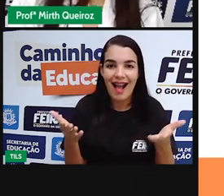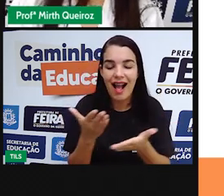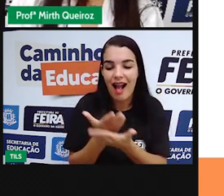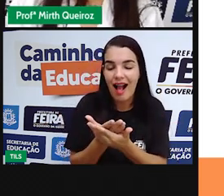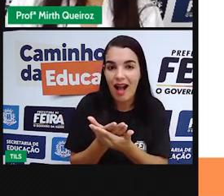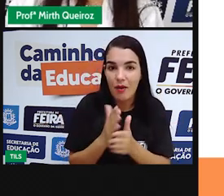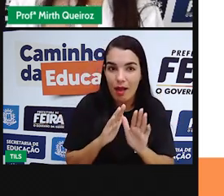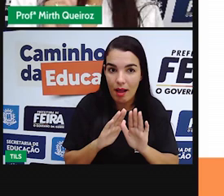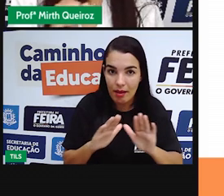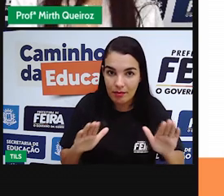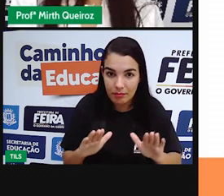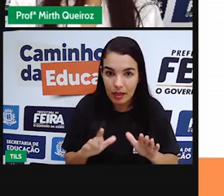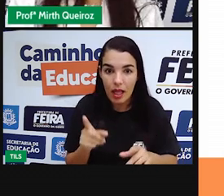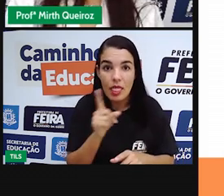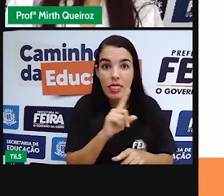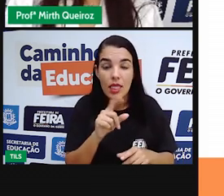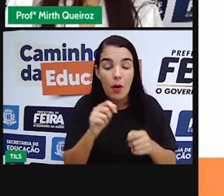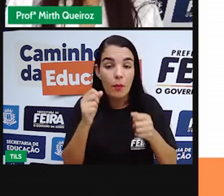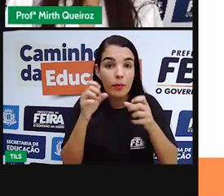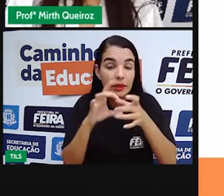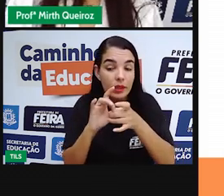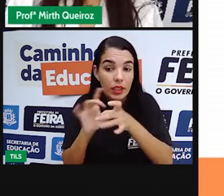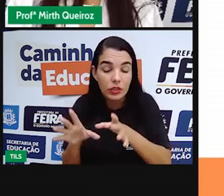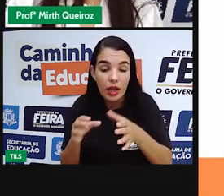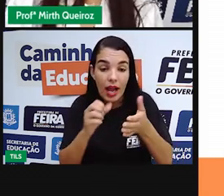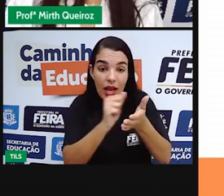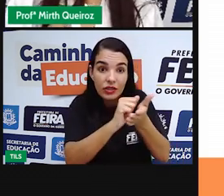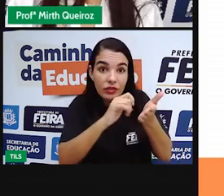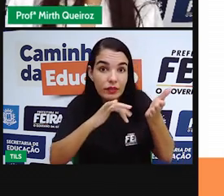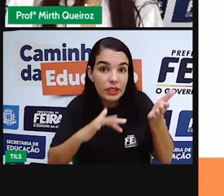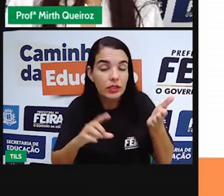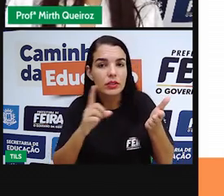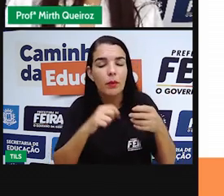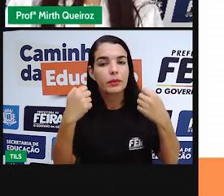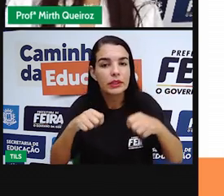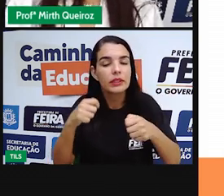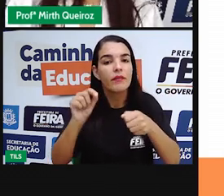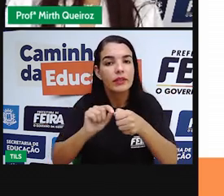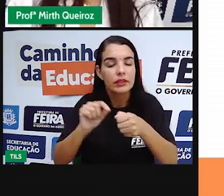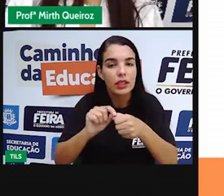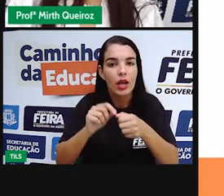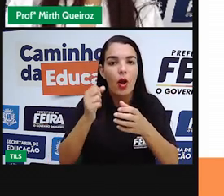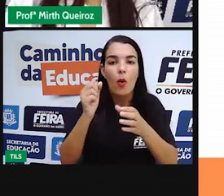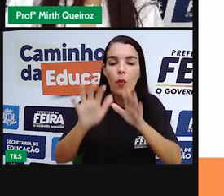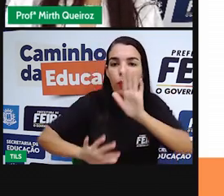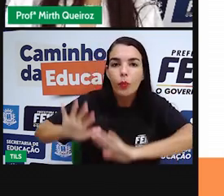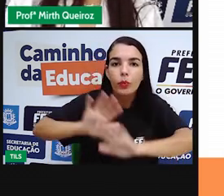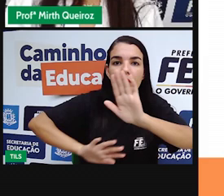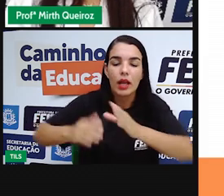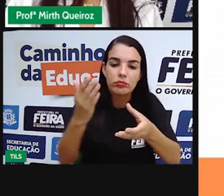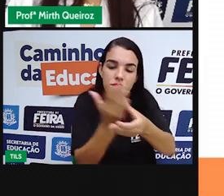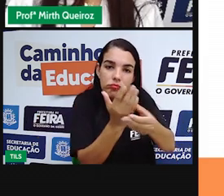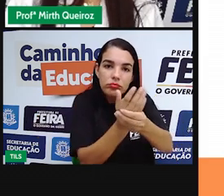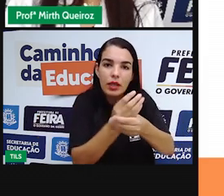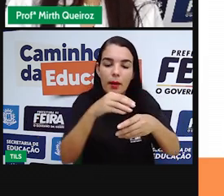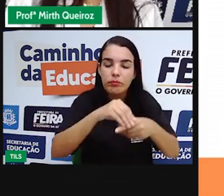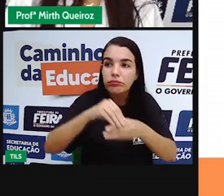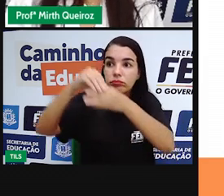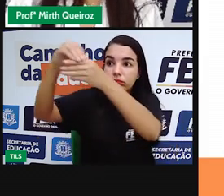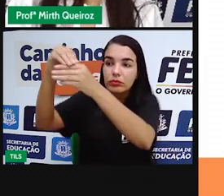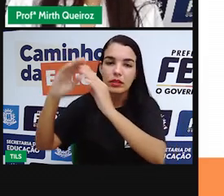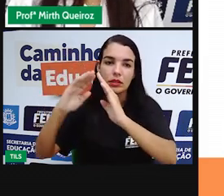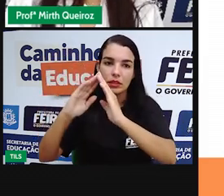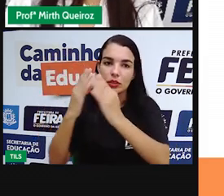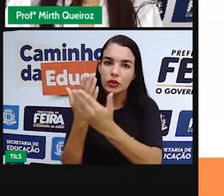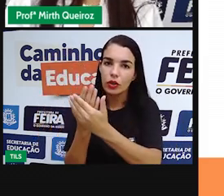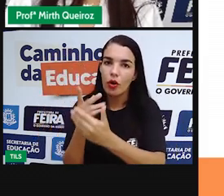encerra por aqui. Não deixem de fazer a atividade de vocês. Cuidem bem desse material porque ele deve ser devolvido para